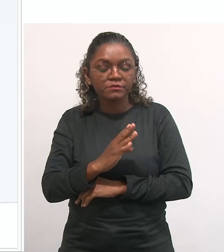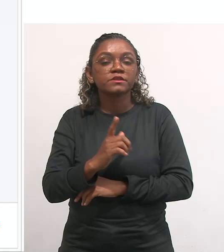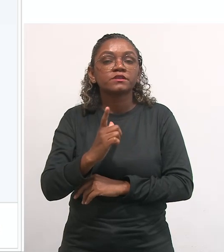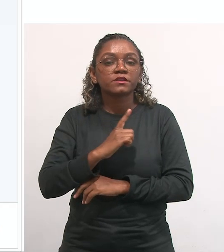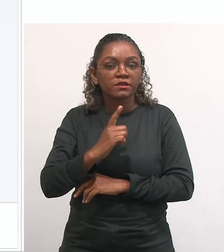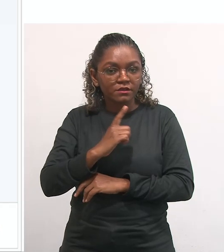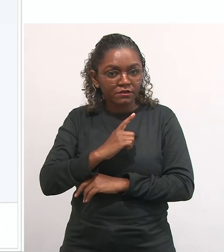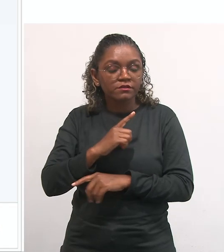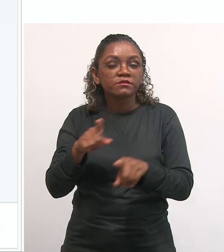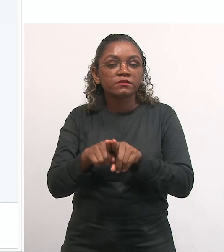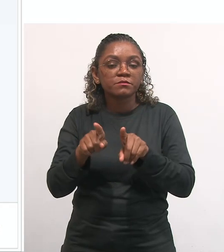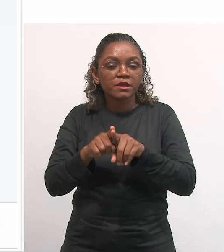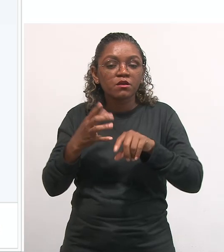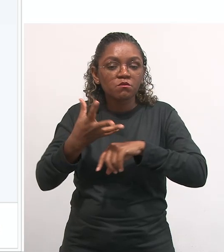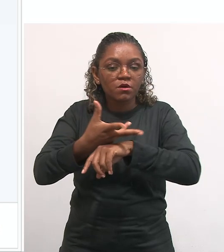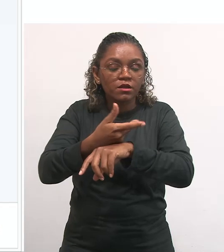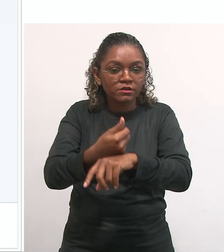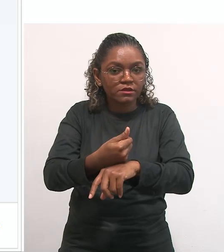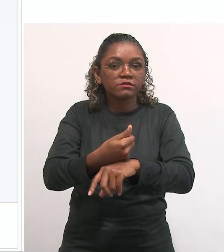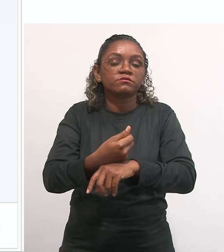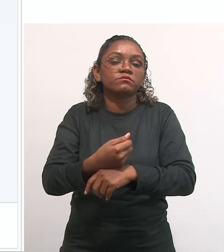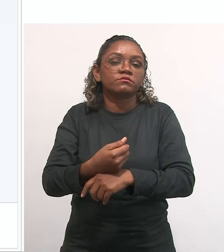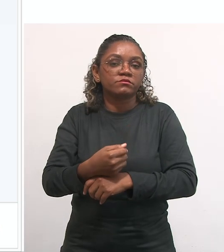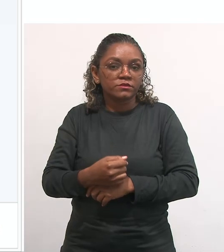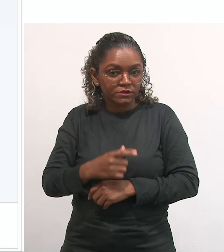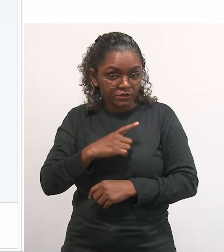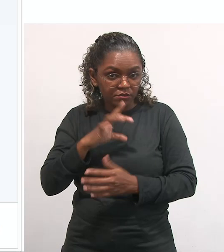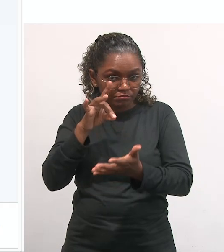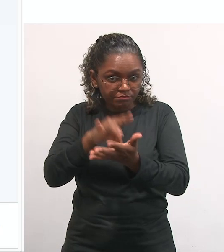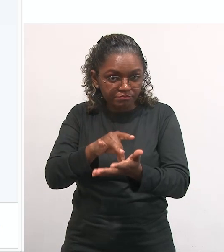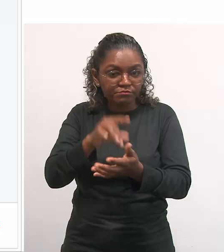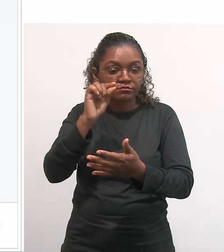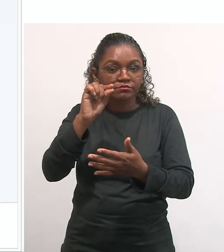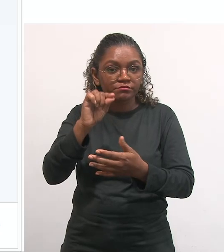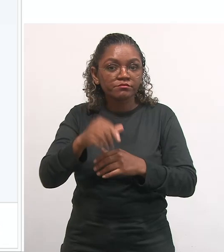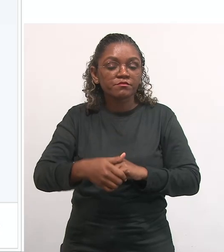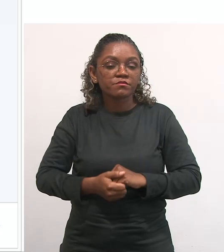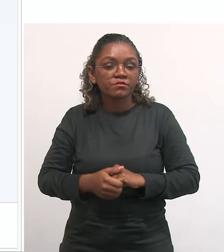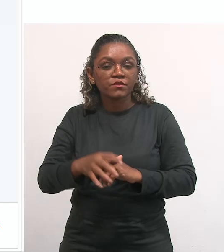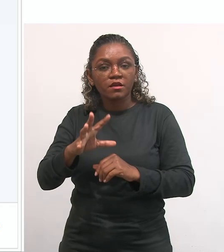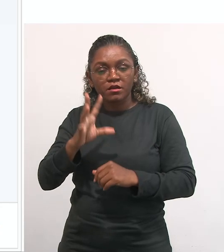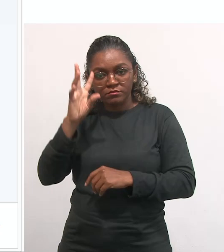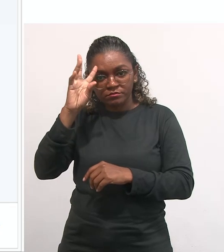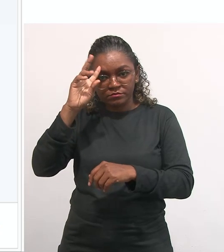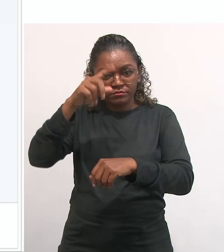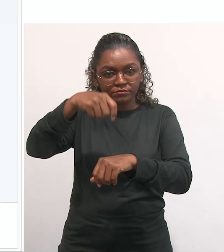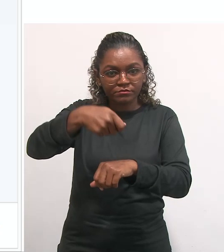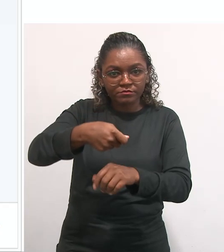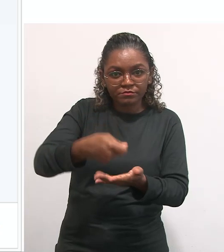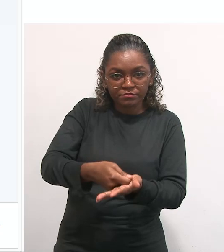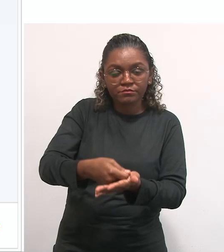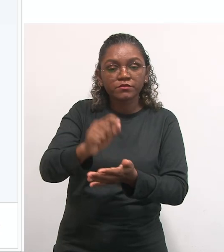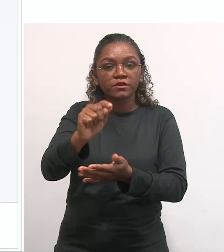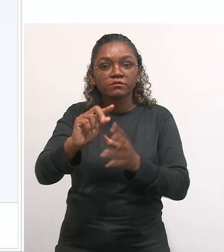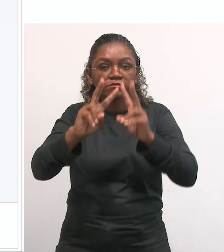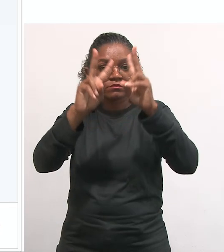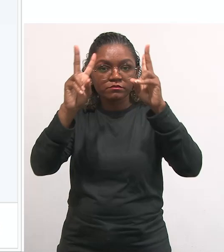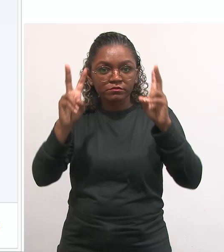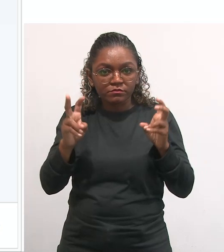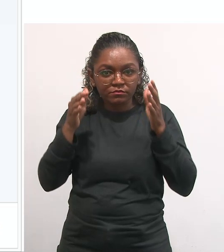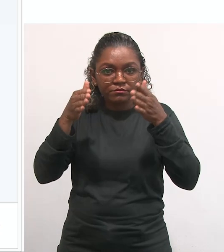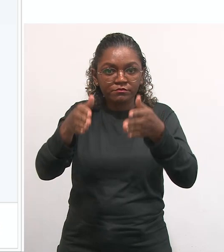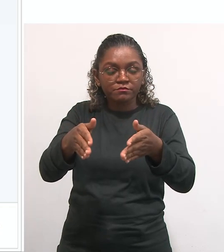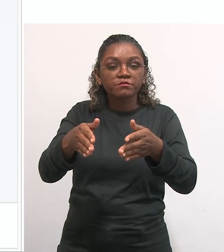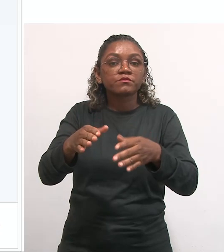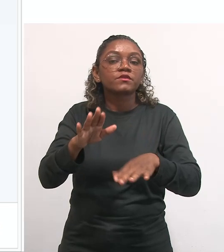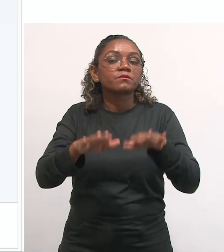ajuizamento da qualidade do objeto avaliado, fator que implica uma tomada de posição a respeito do mesmo,